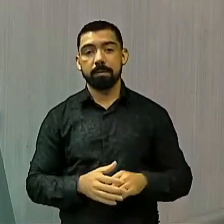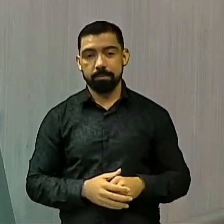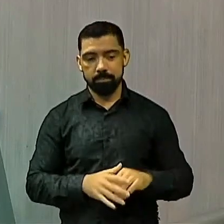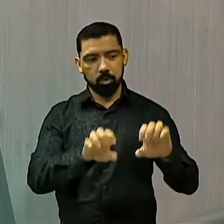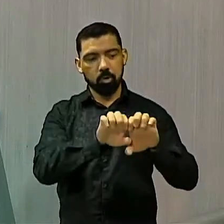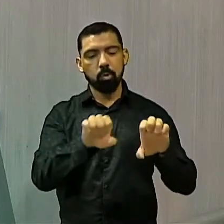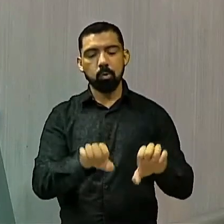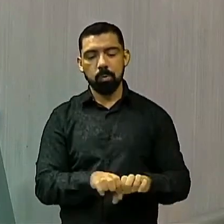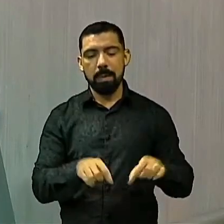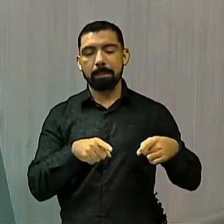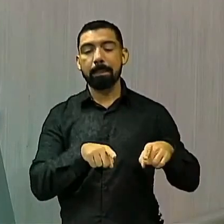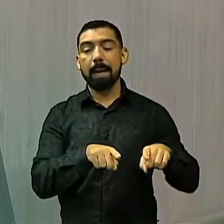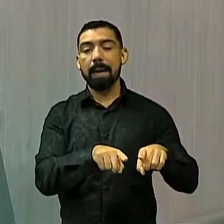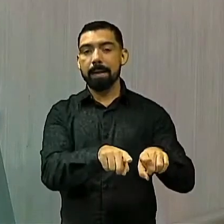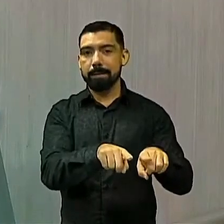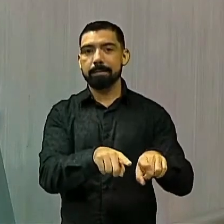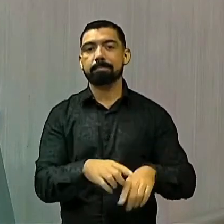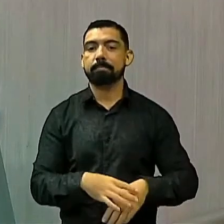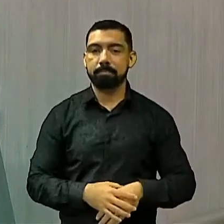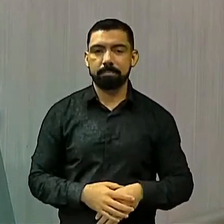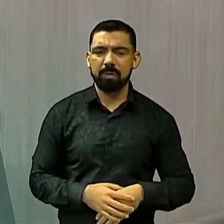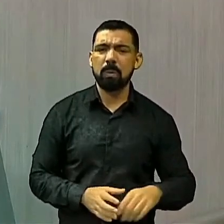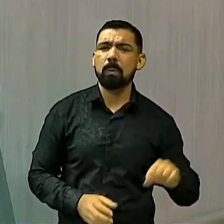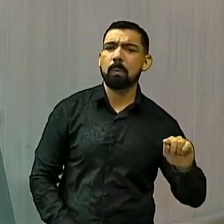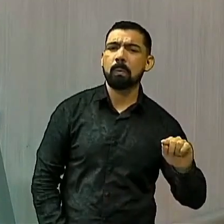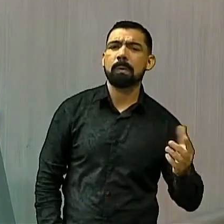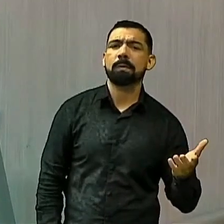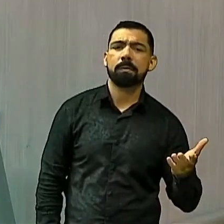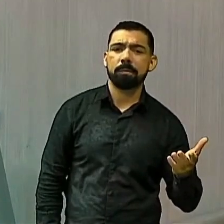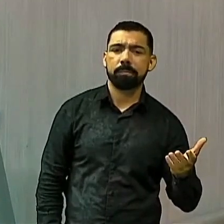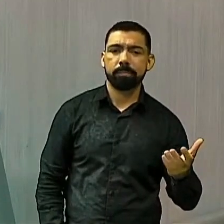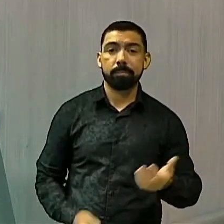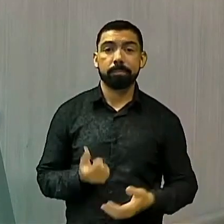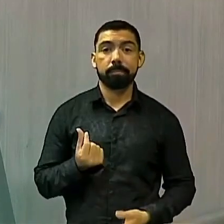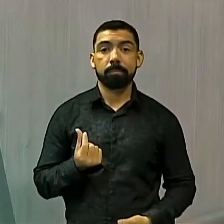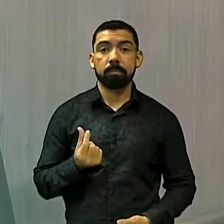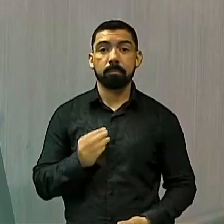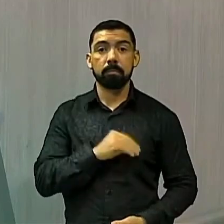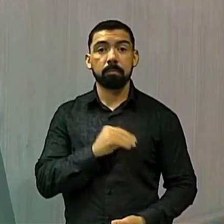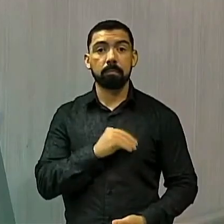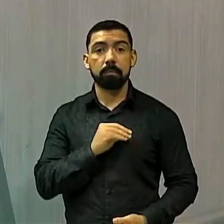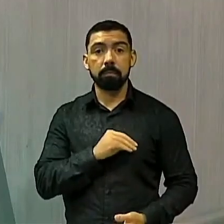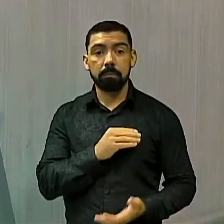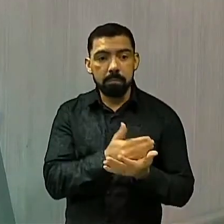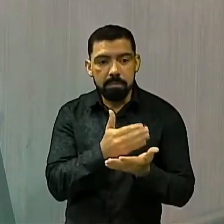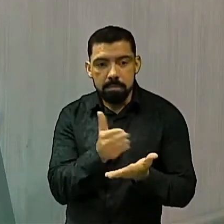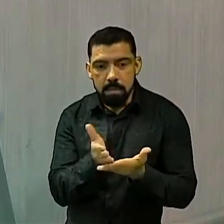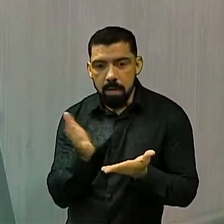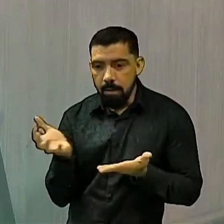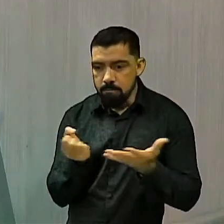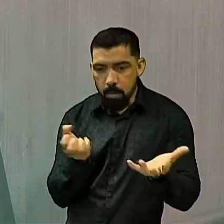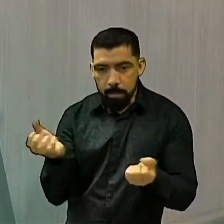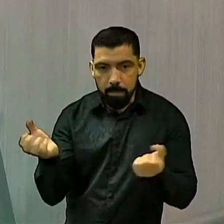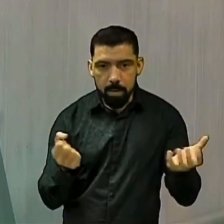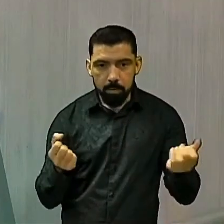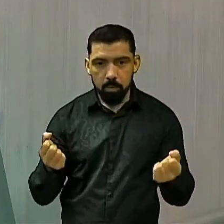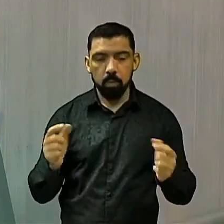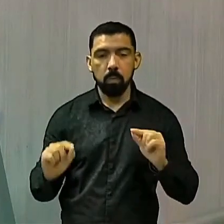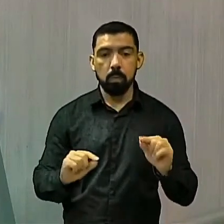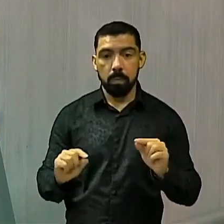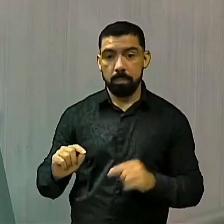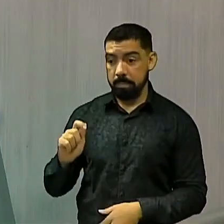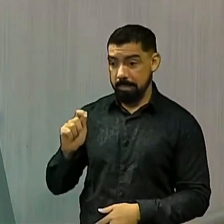paralelas. De quê? De rachadinha. Rachadinha, pega o